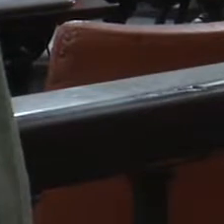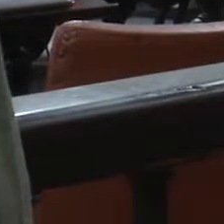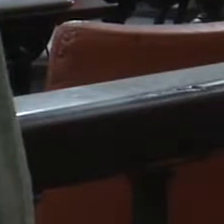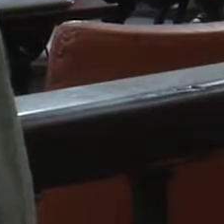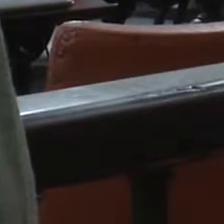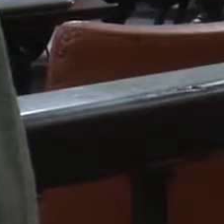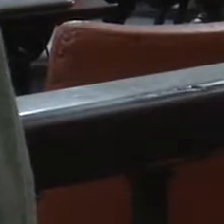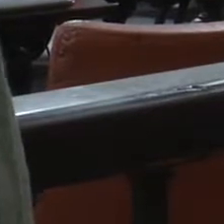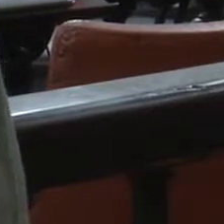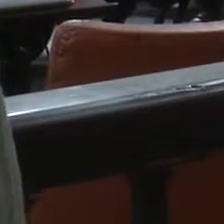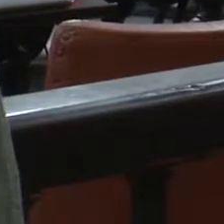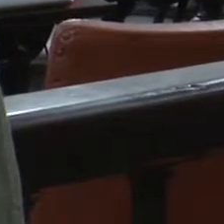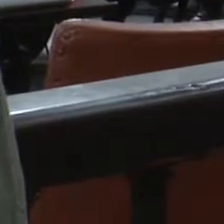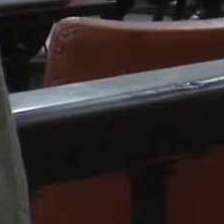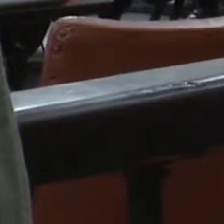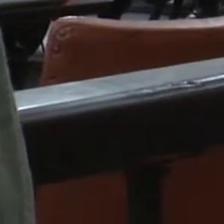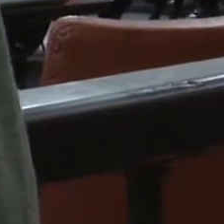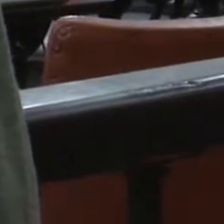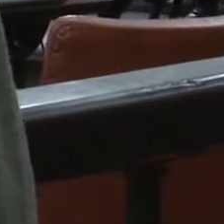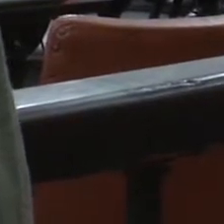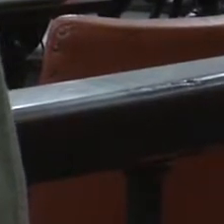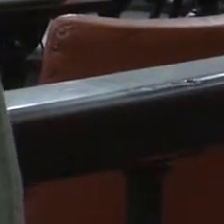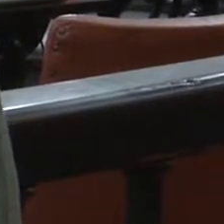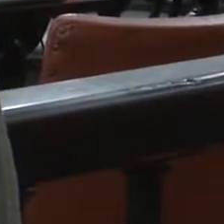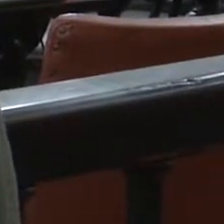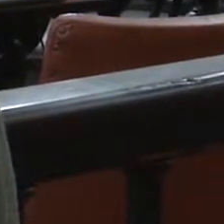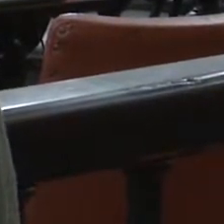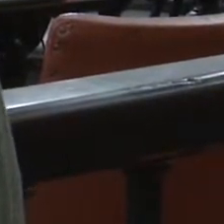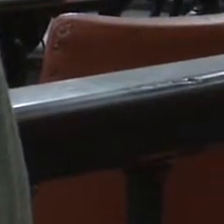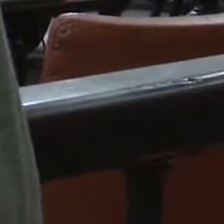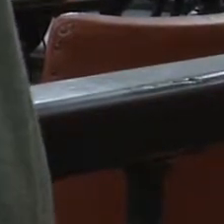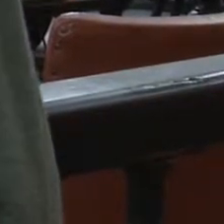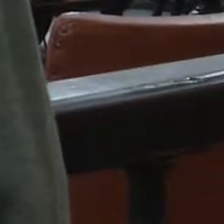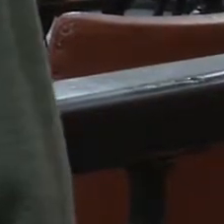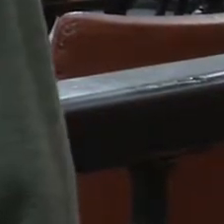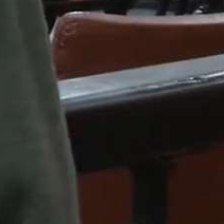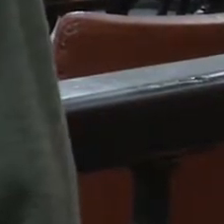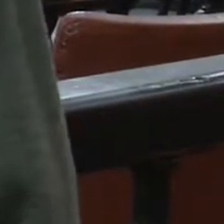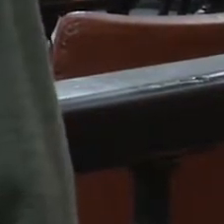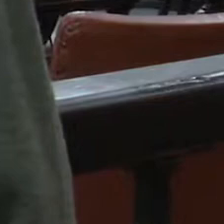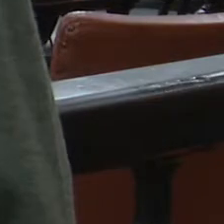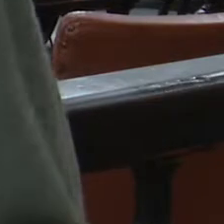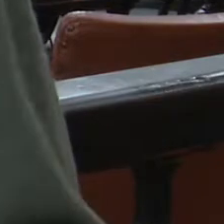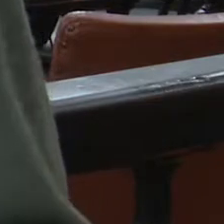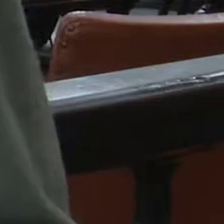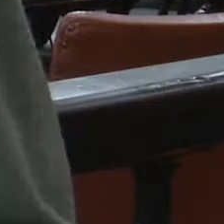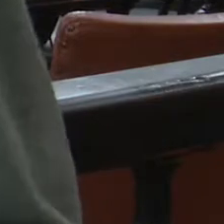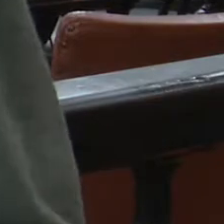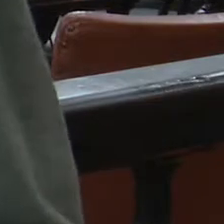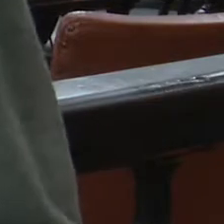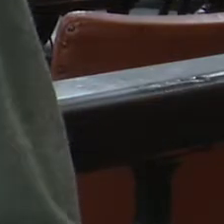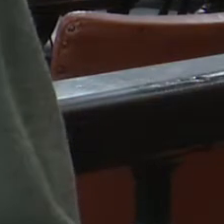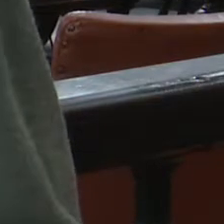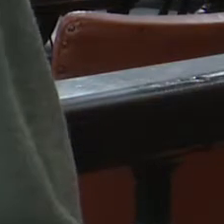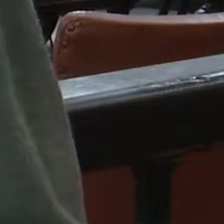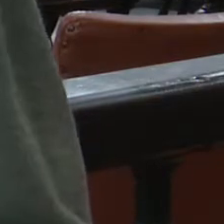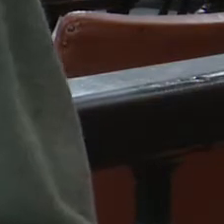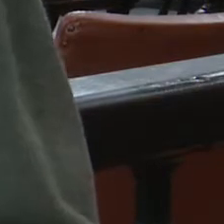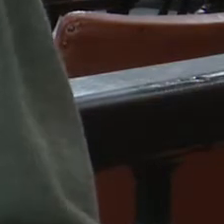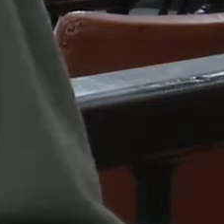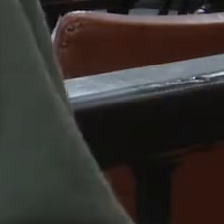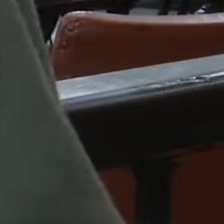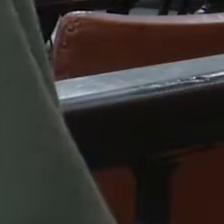de ônibus no município de Juiz de Fora. A casa tem recebido vários questionamentos de várias linhas que